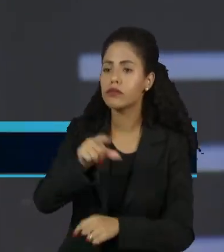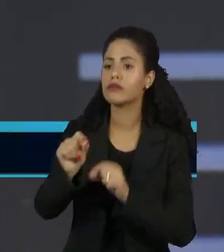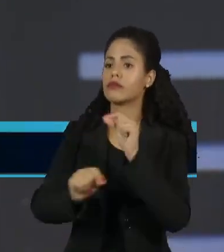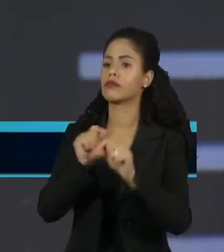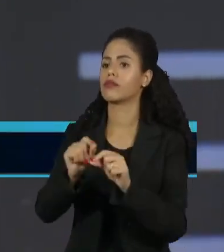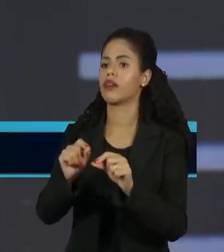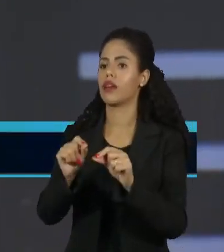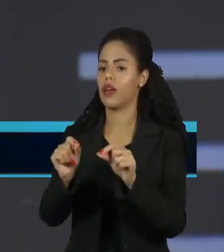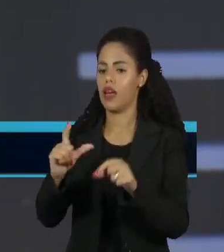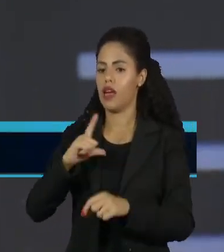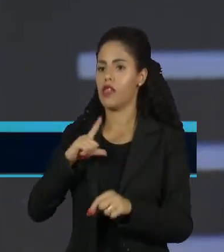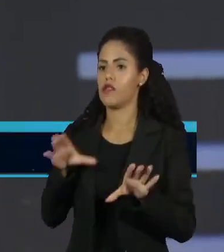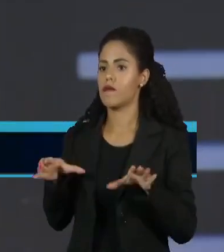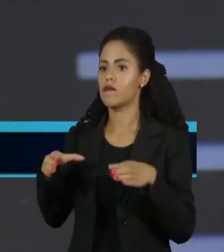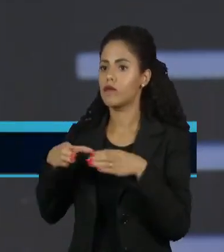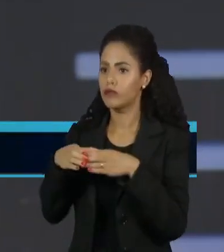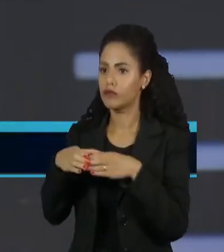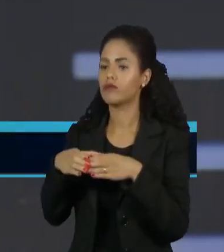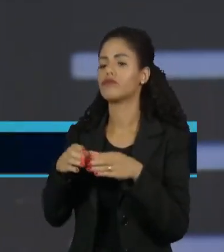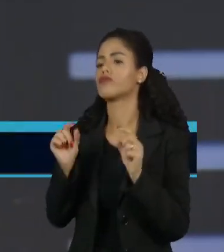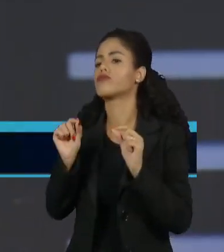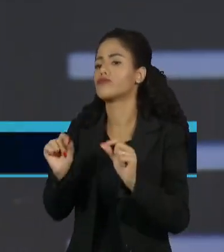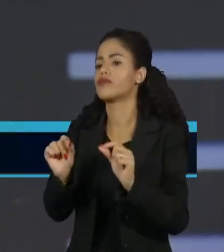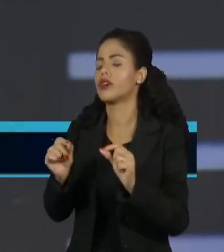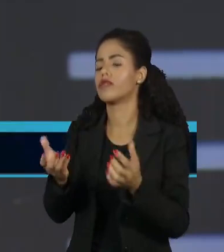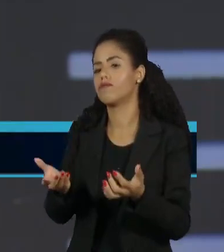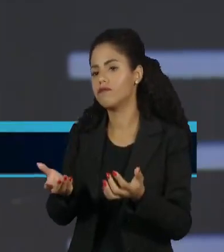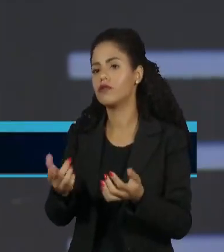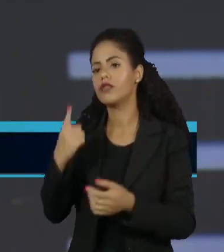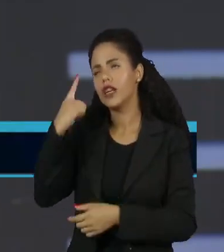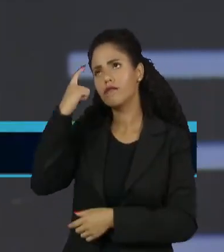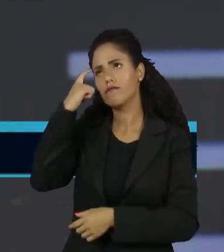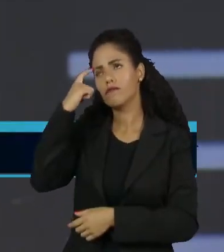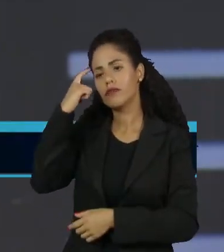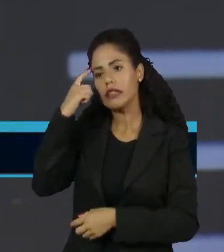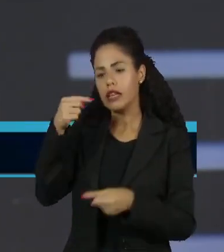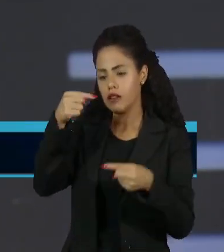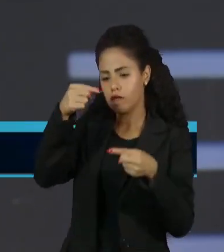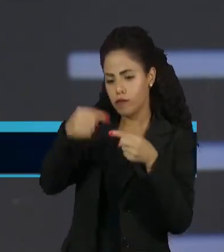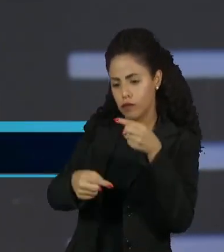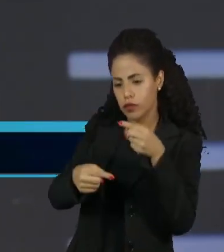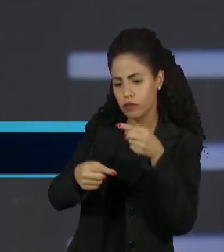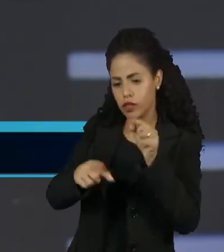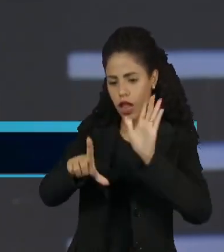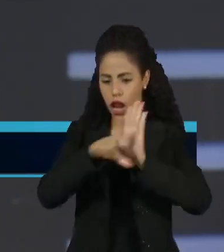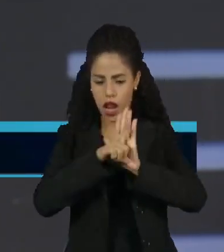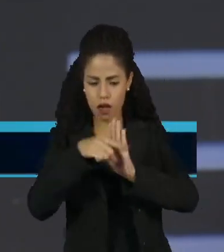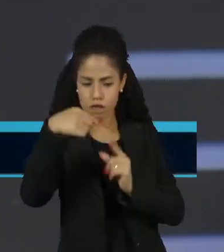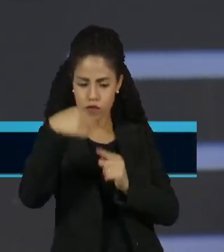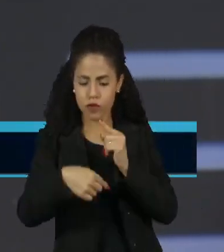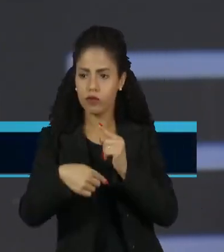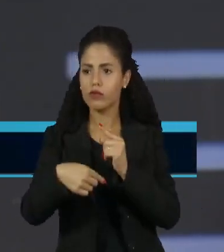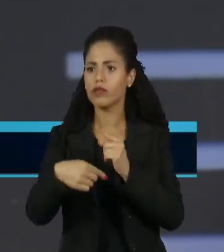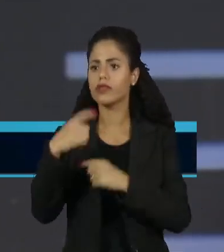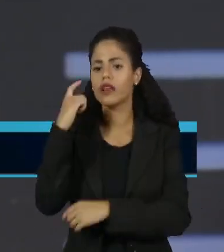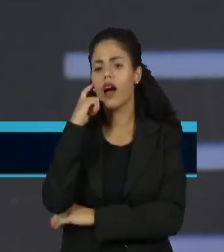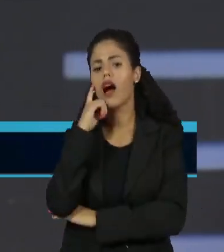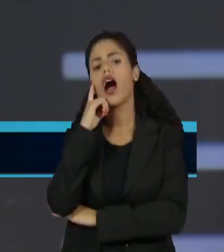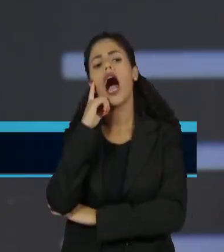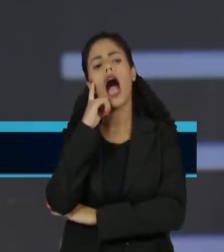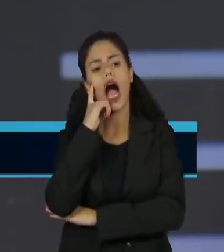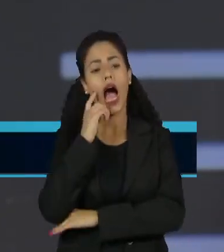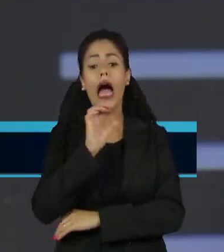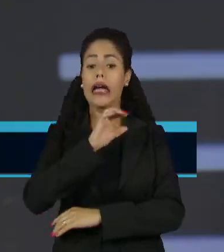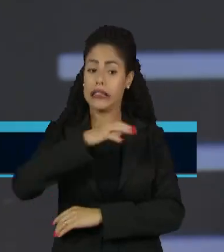que há um conjunto grande de atividades que a ideia de que você proíbe legalmente passa a ilusão de que você vai